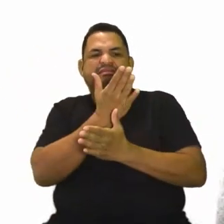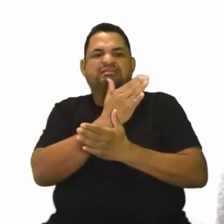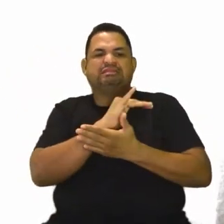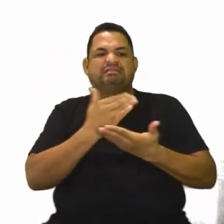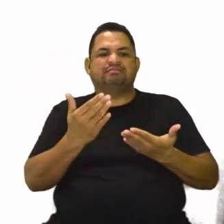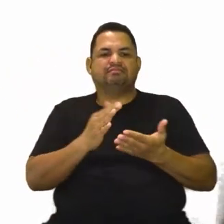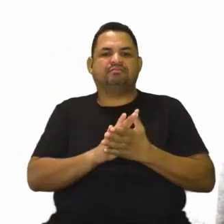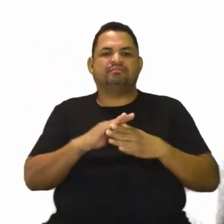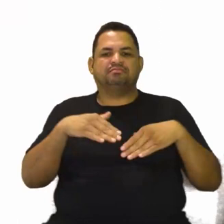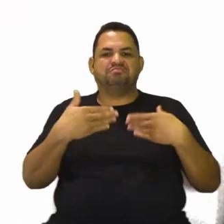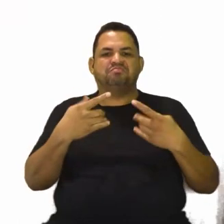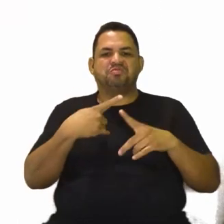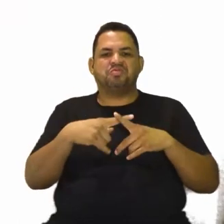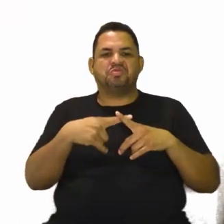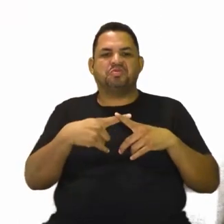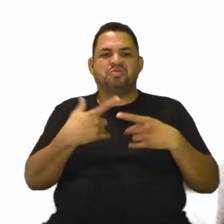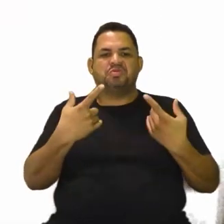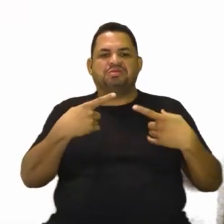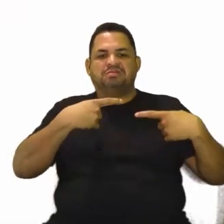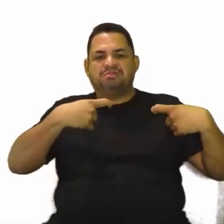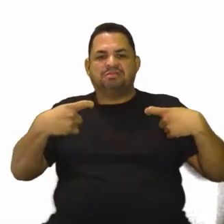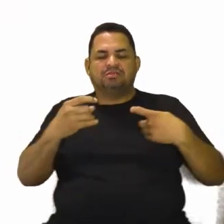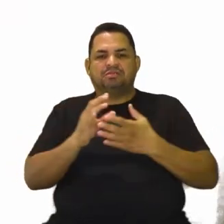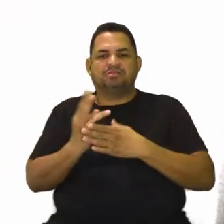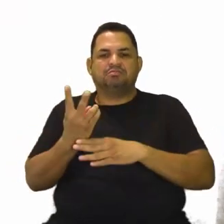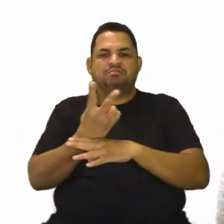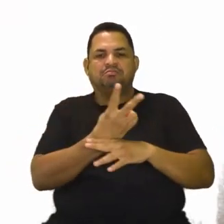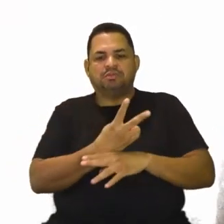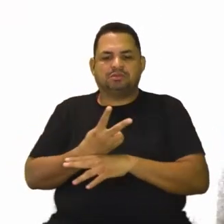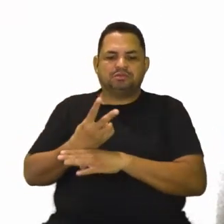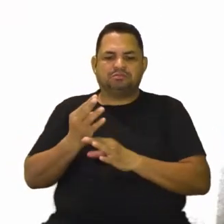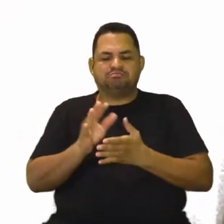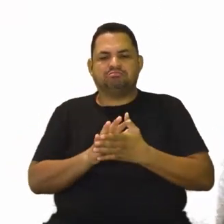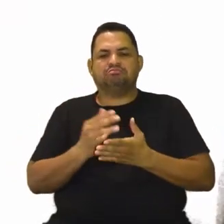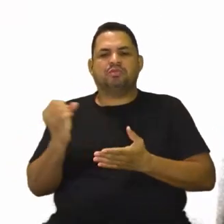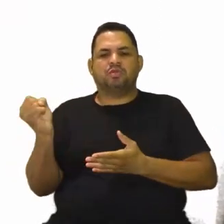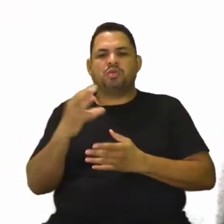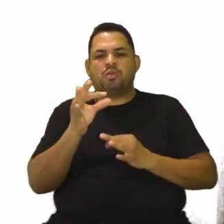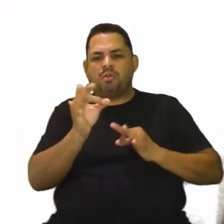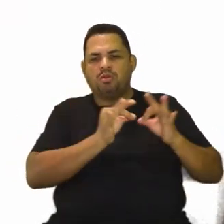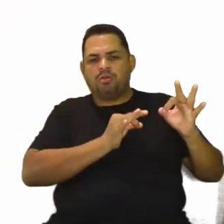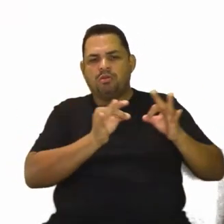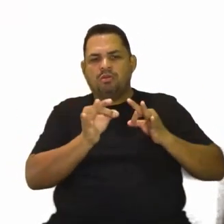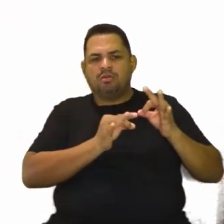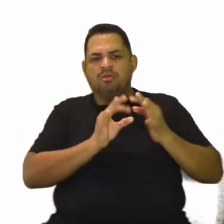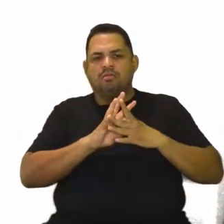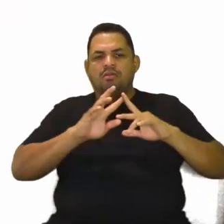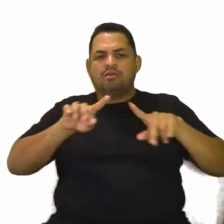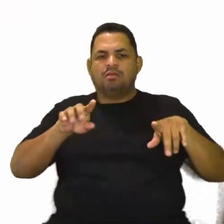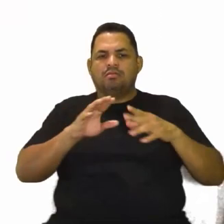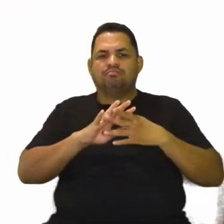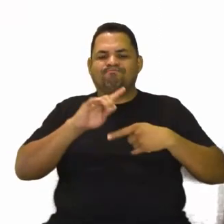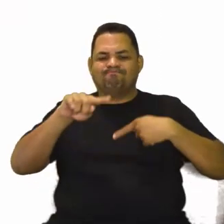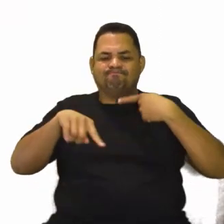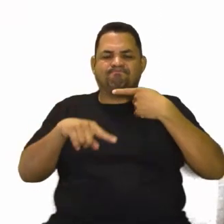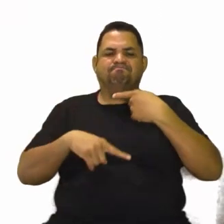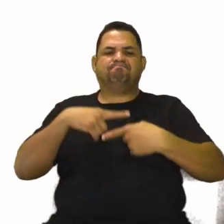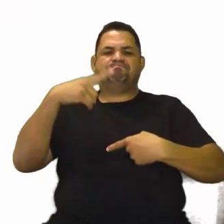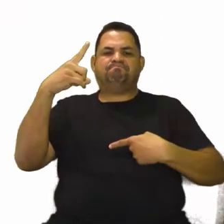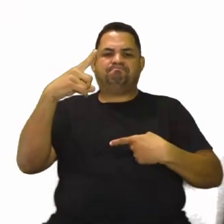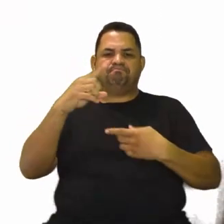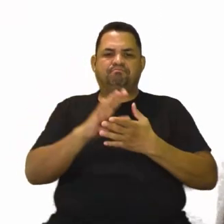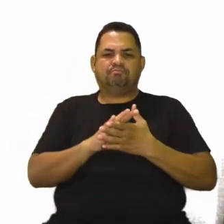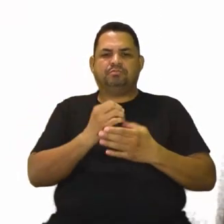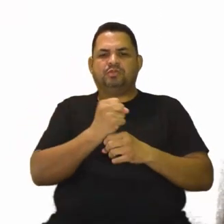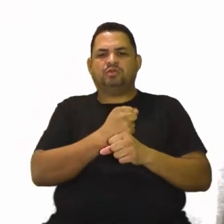com o conflito e ainda buscando sua reconstrução. Todavia, a prosperidade